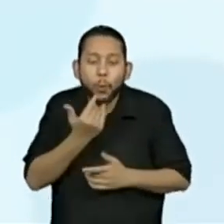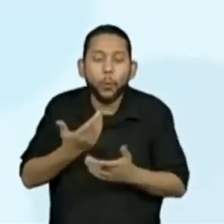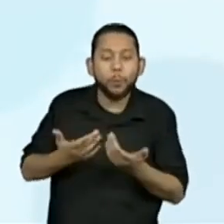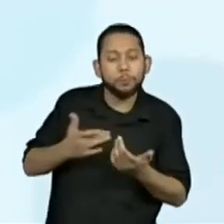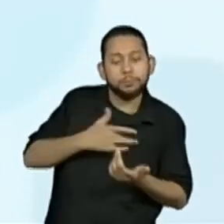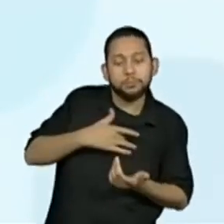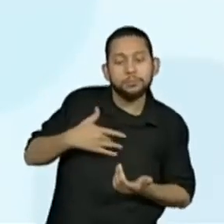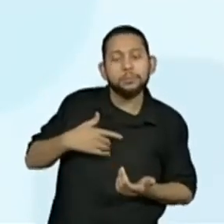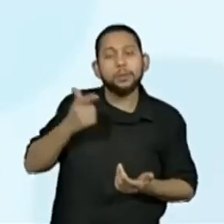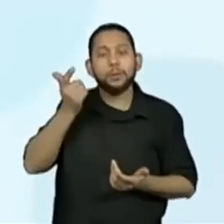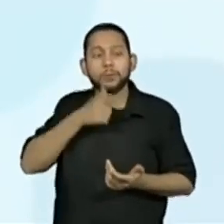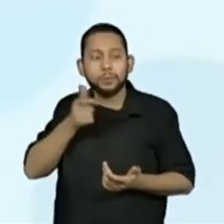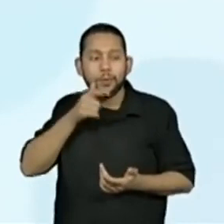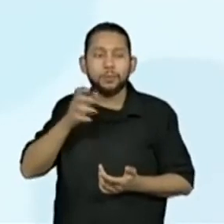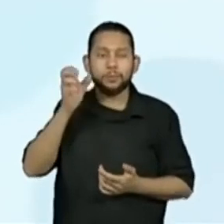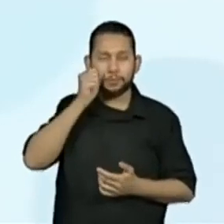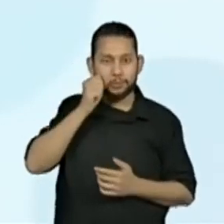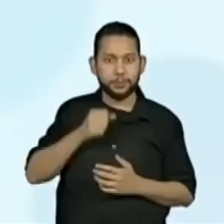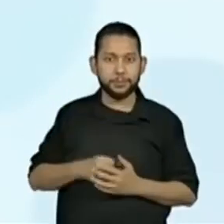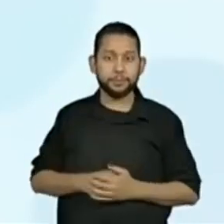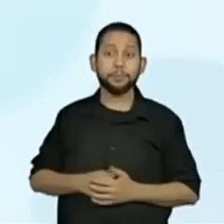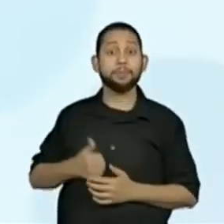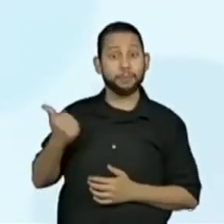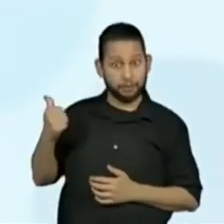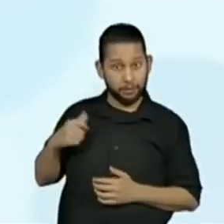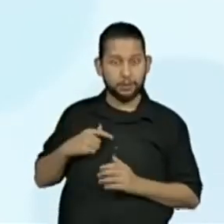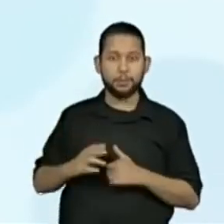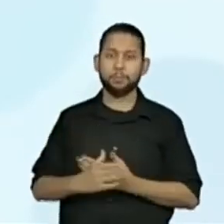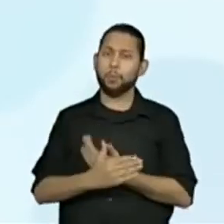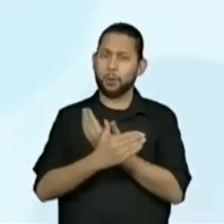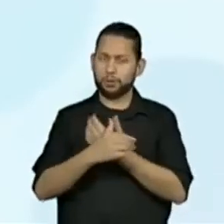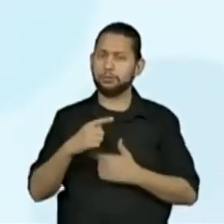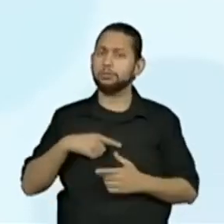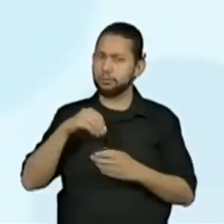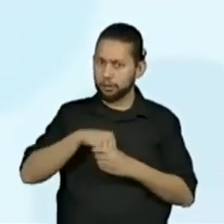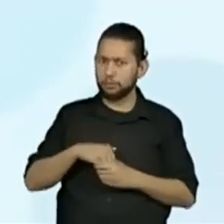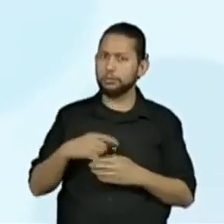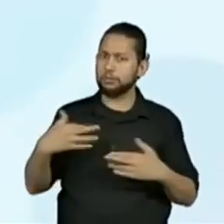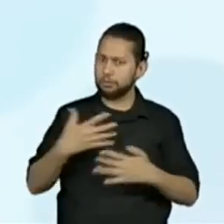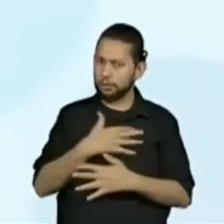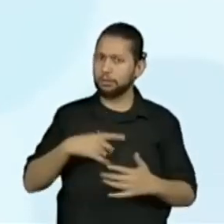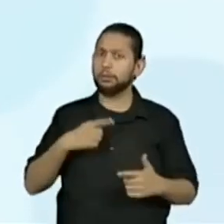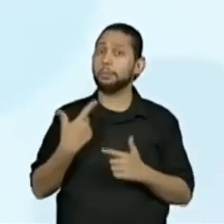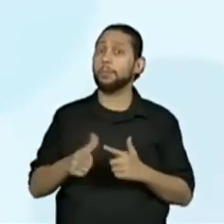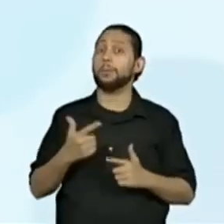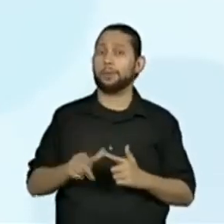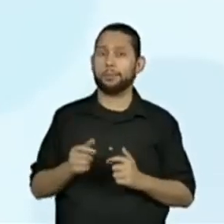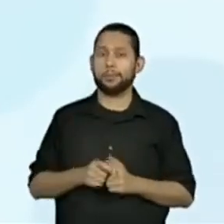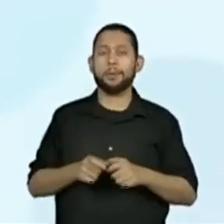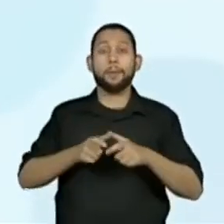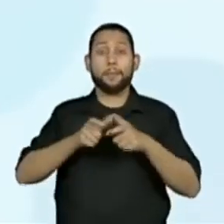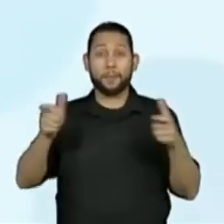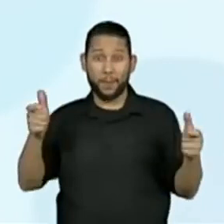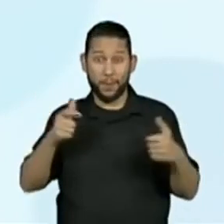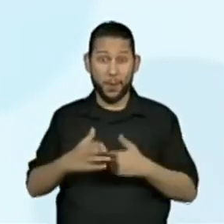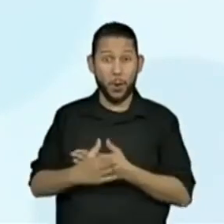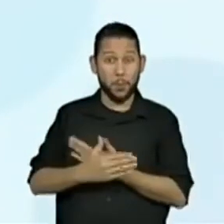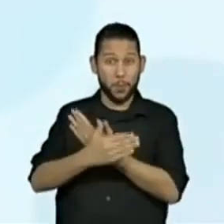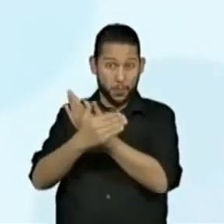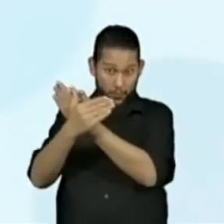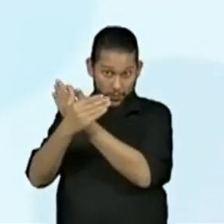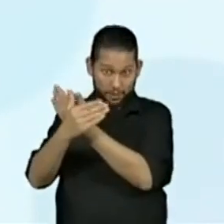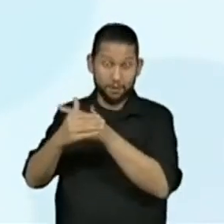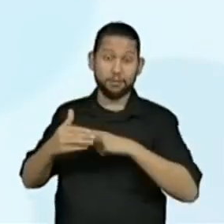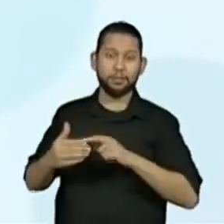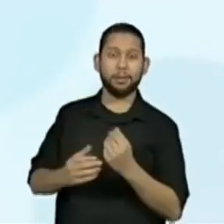as borboletas brasileiras enfrentam um problema nas cidades. A maior parte das plantas